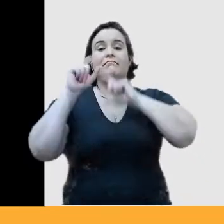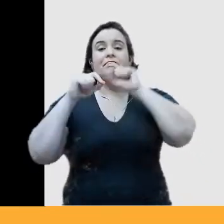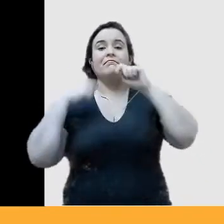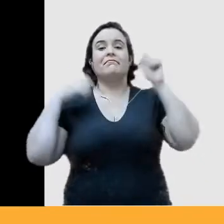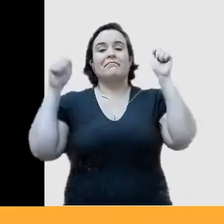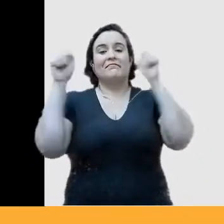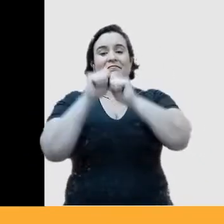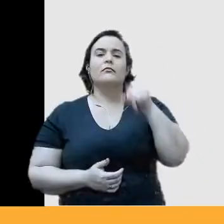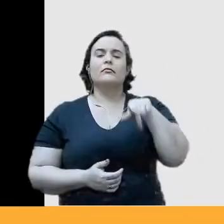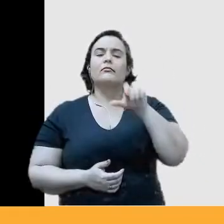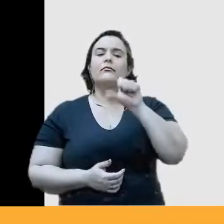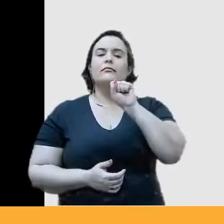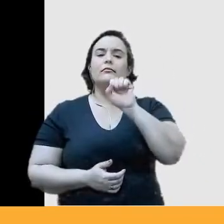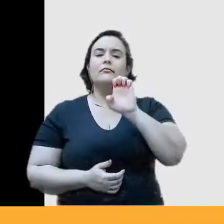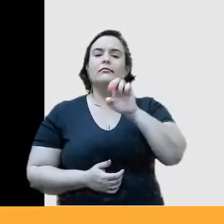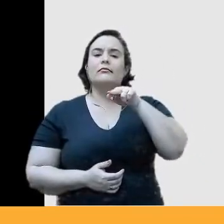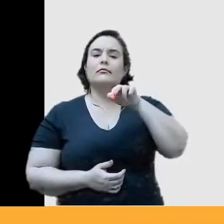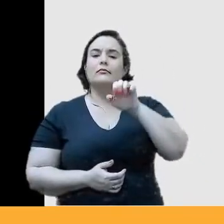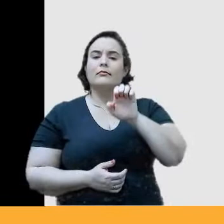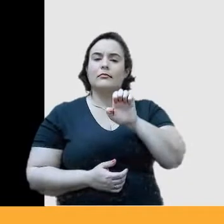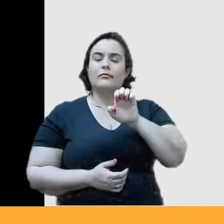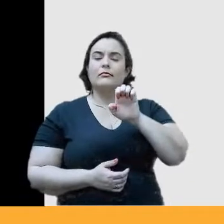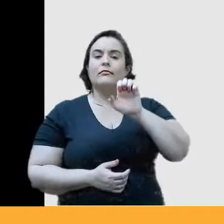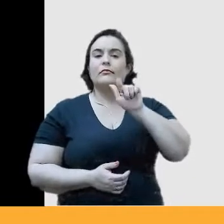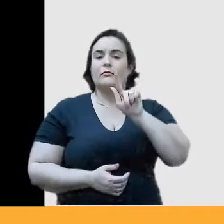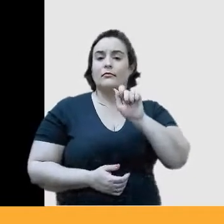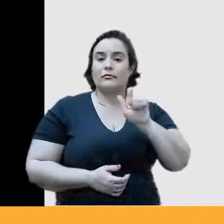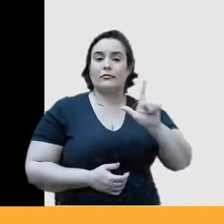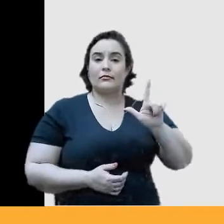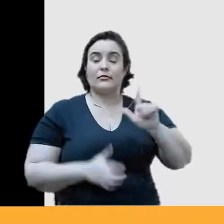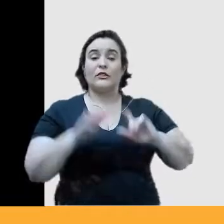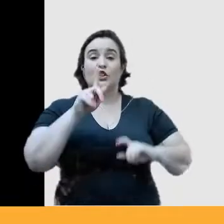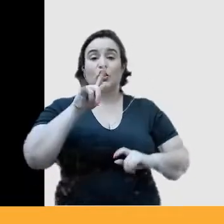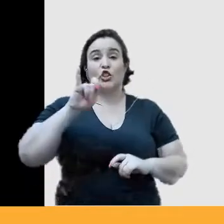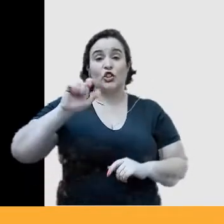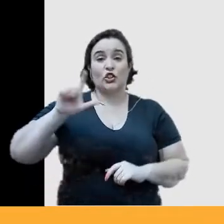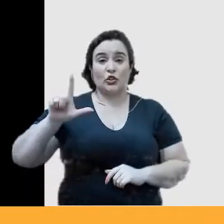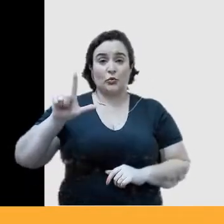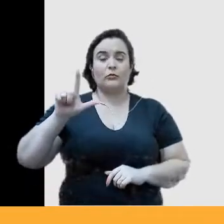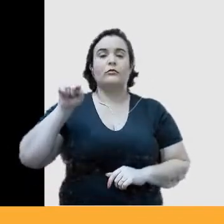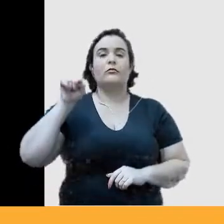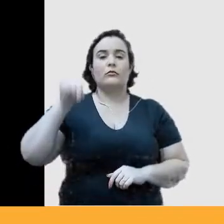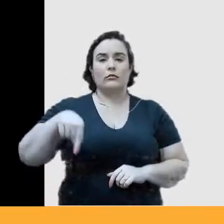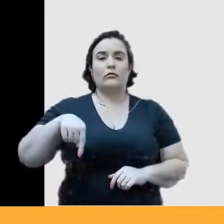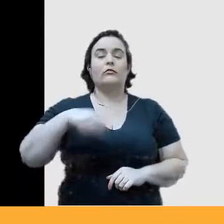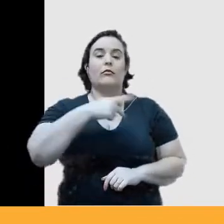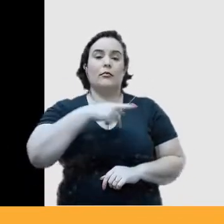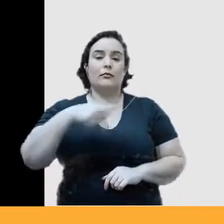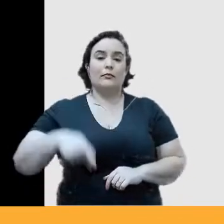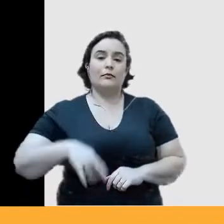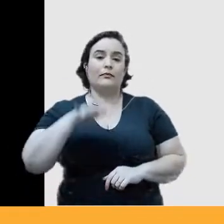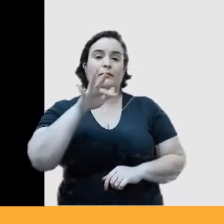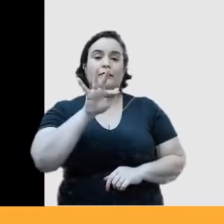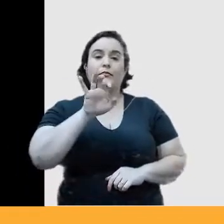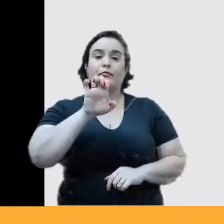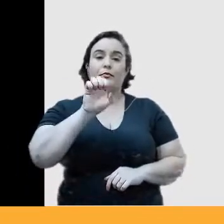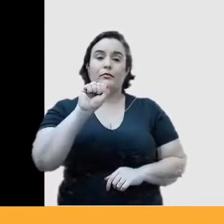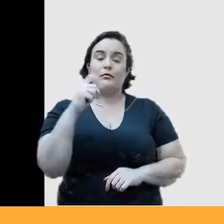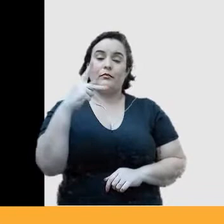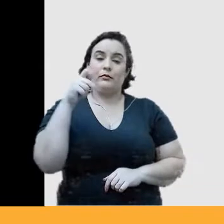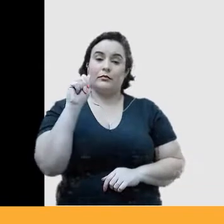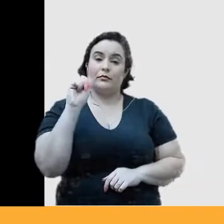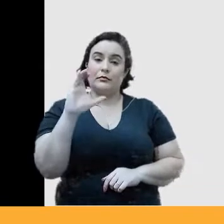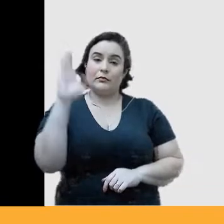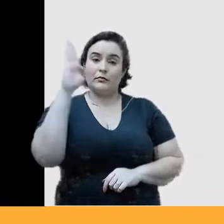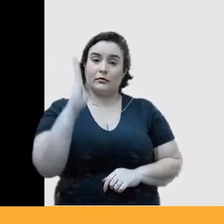no Senegal, para mostrar, o Gilberto Gil, inclusive, foi o presidente da Fez Paca Brasil, e eu fui